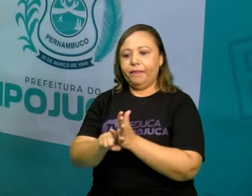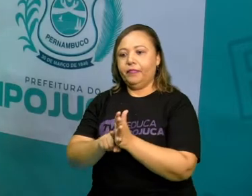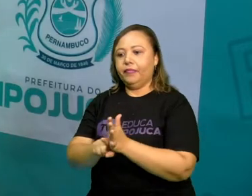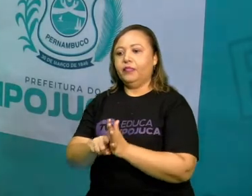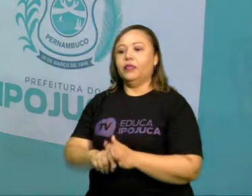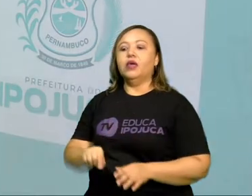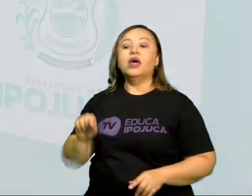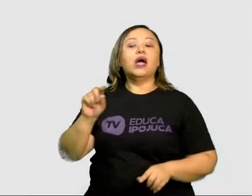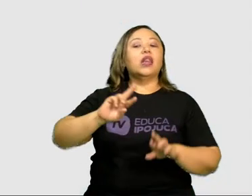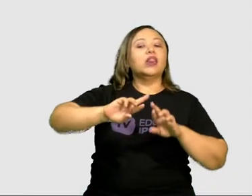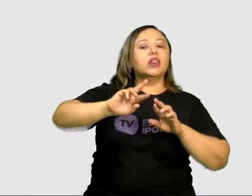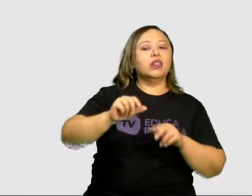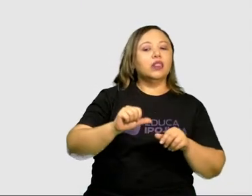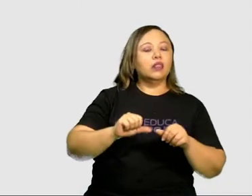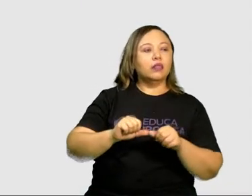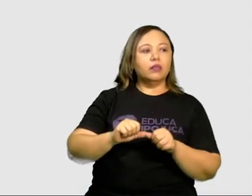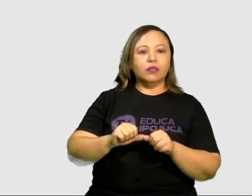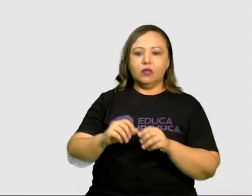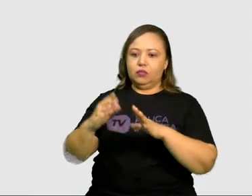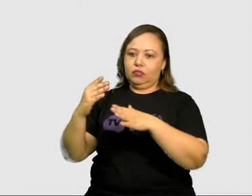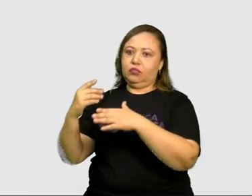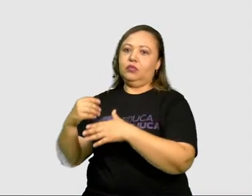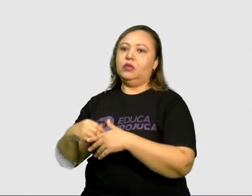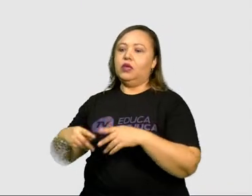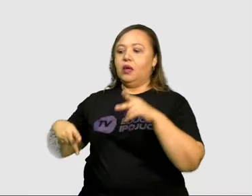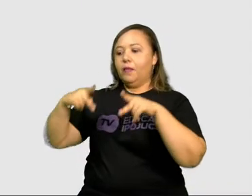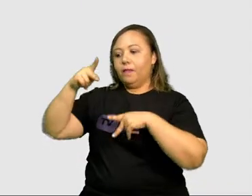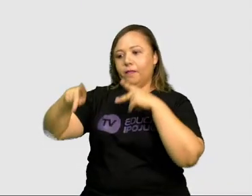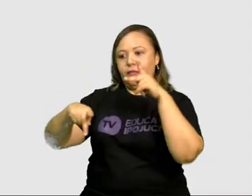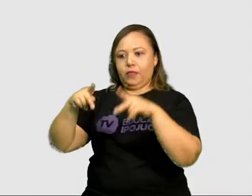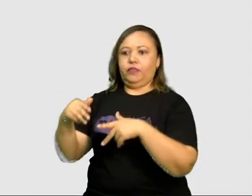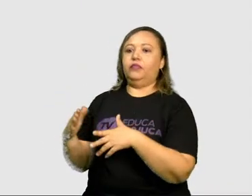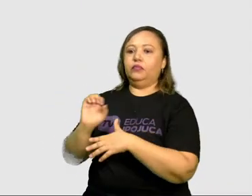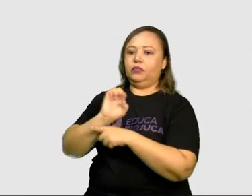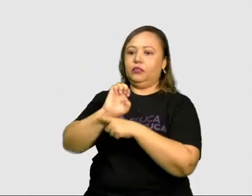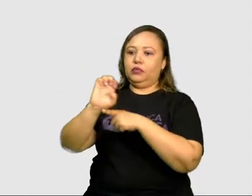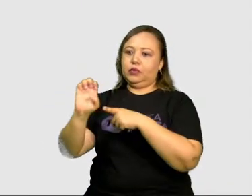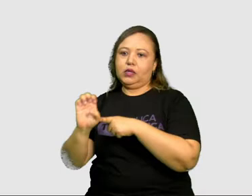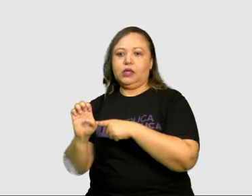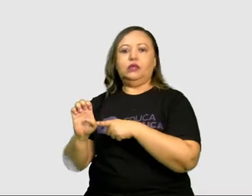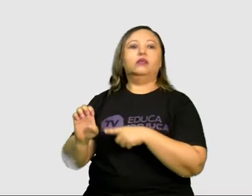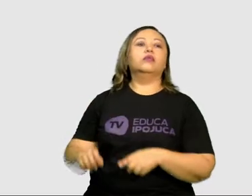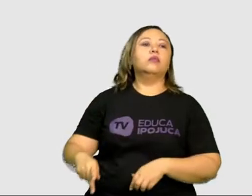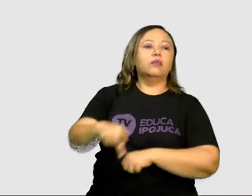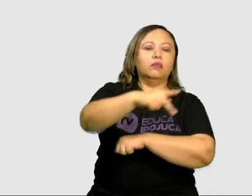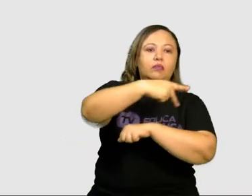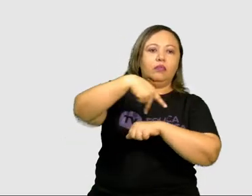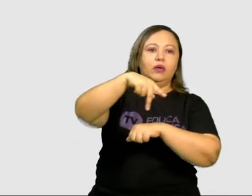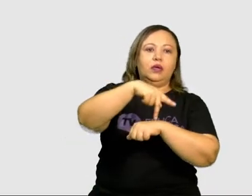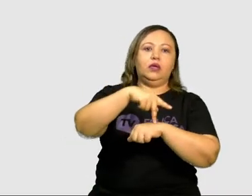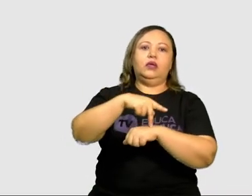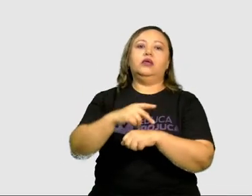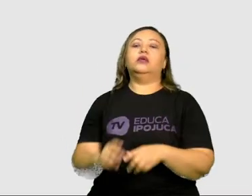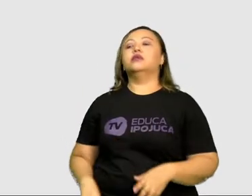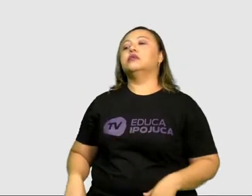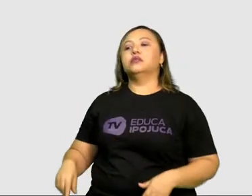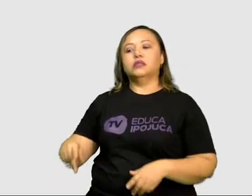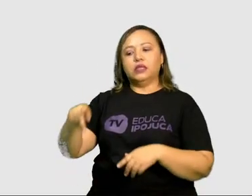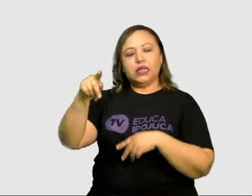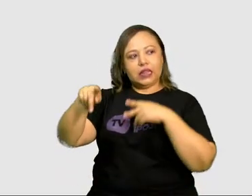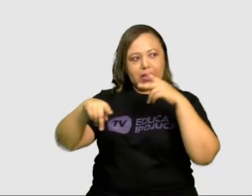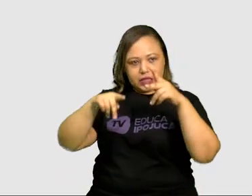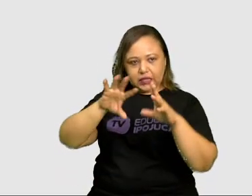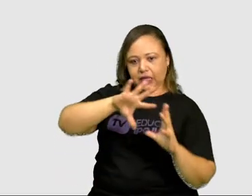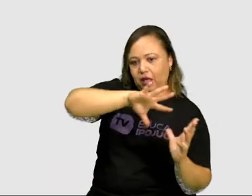qual a diferença entre nação, Estado e país. A gente sabe que existe os três, né? A nação,